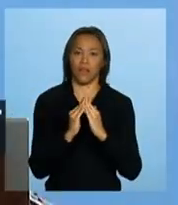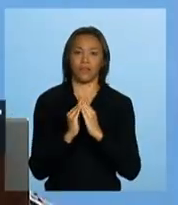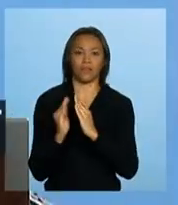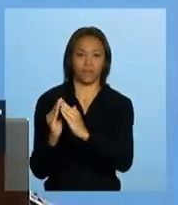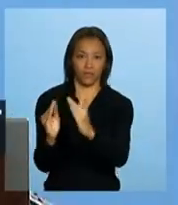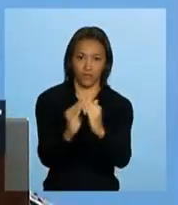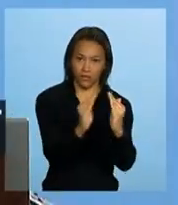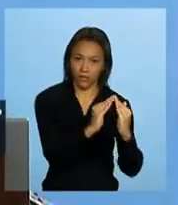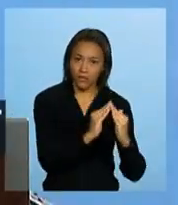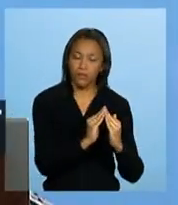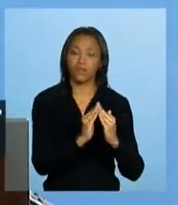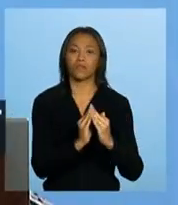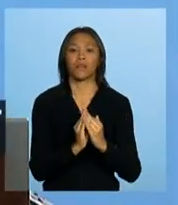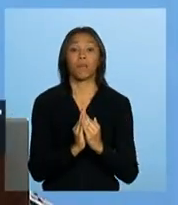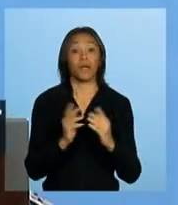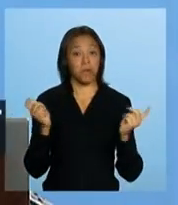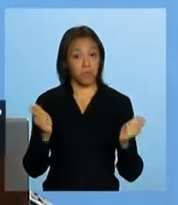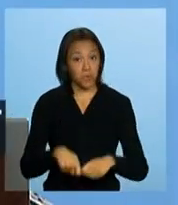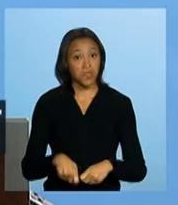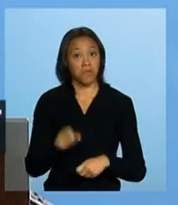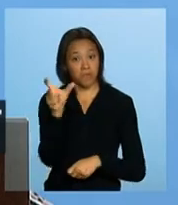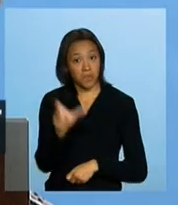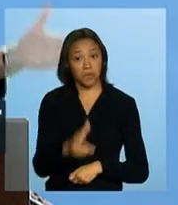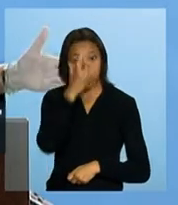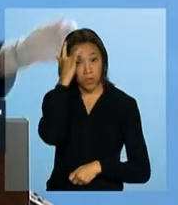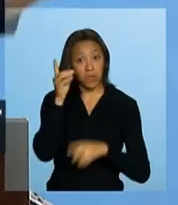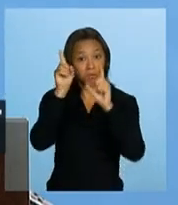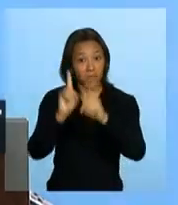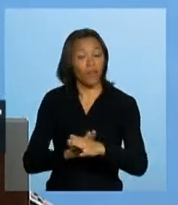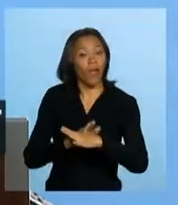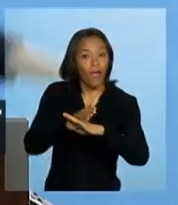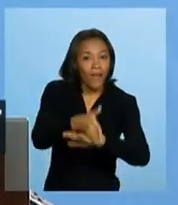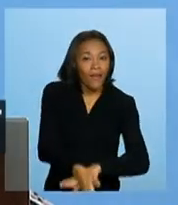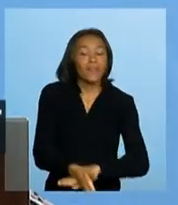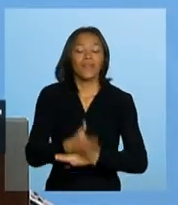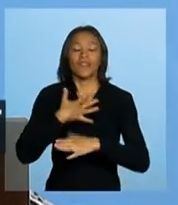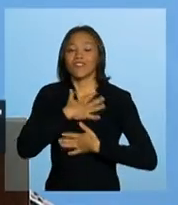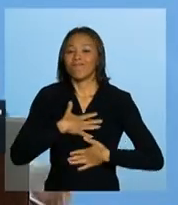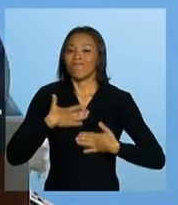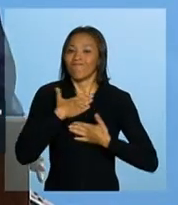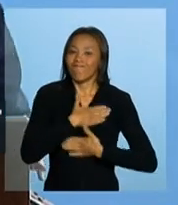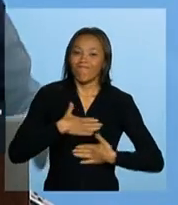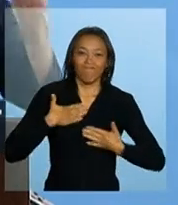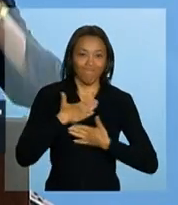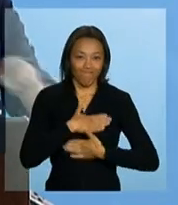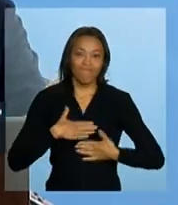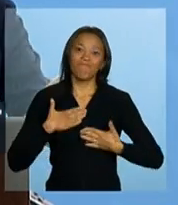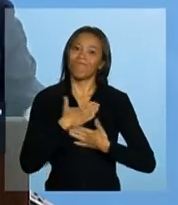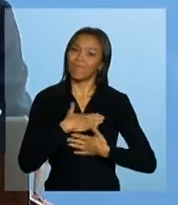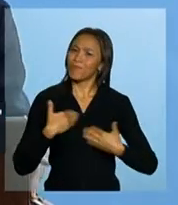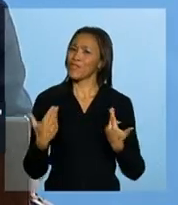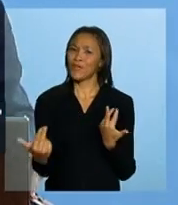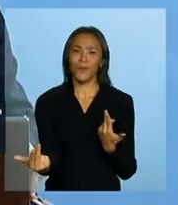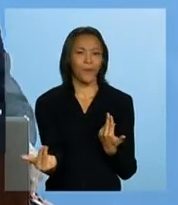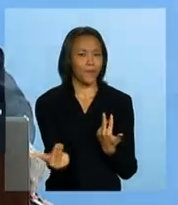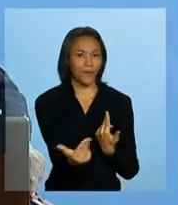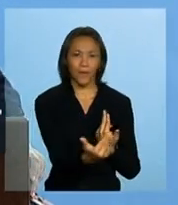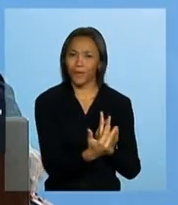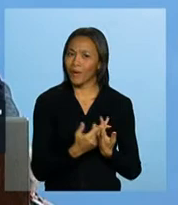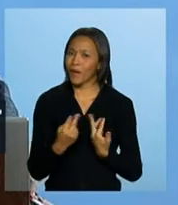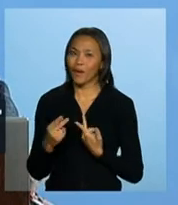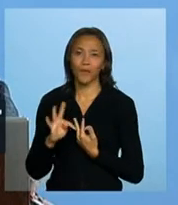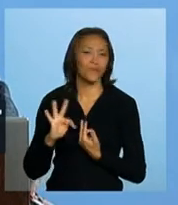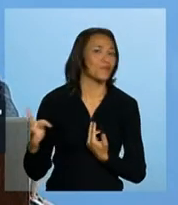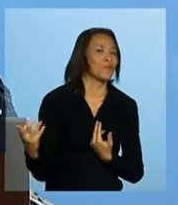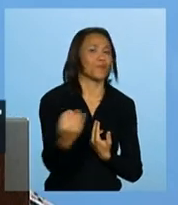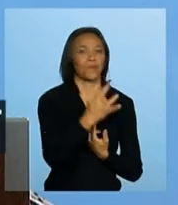moradias para que essas pessoas usufruam dos mesmos direitos de todos